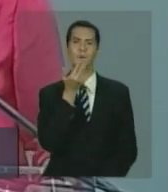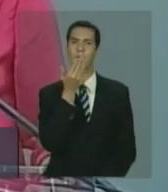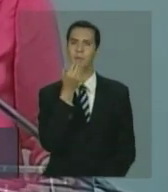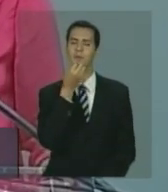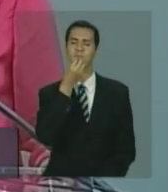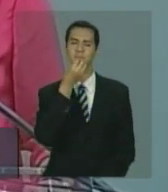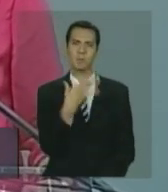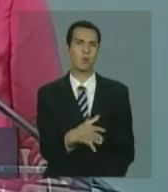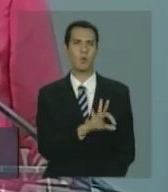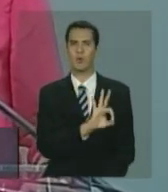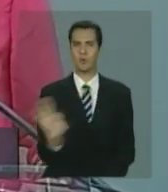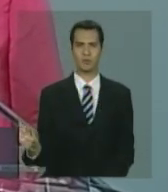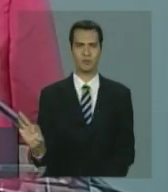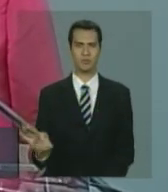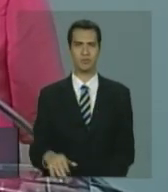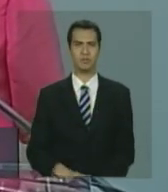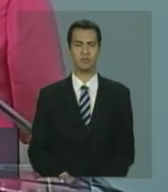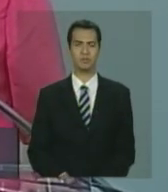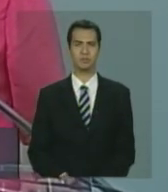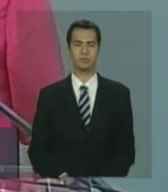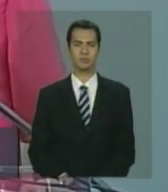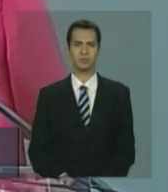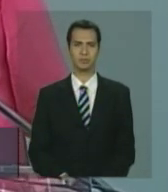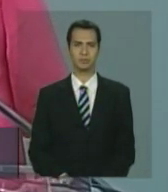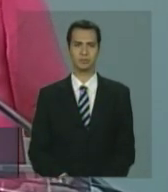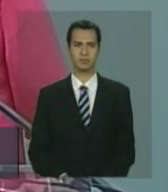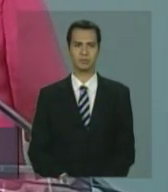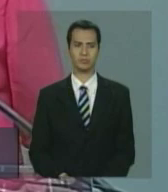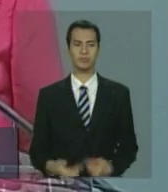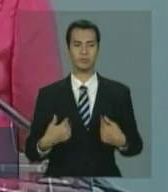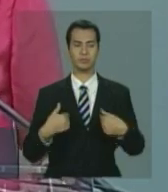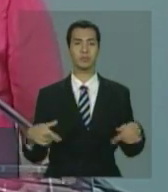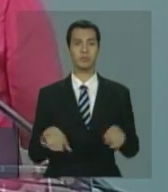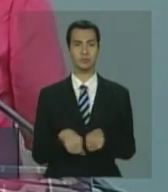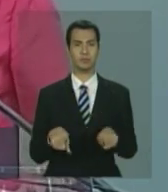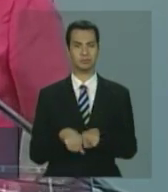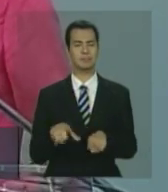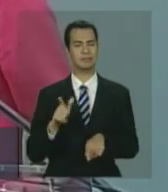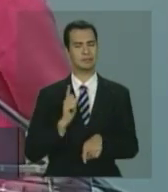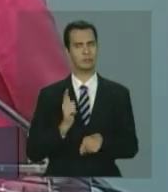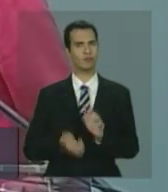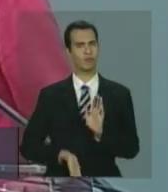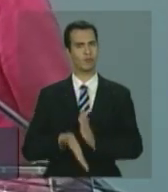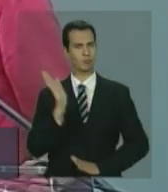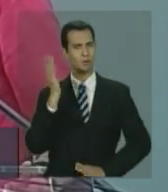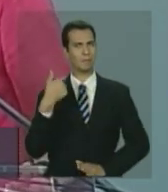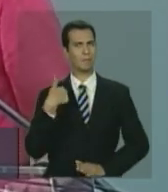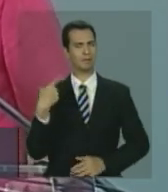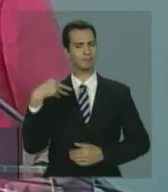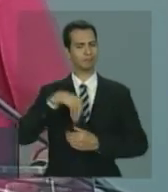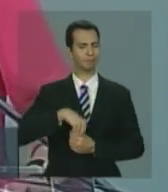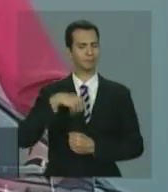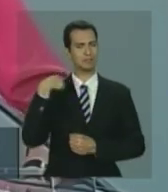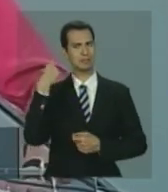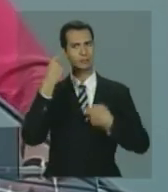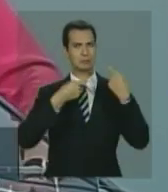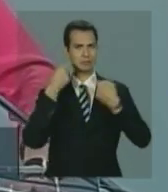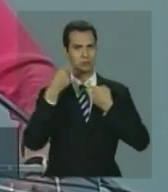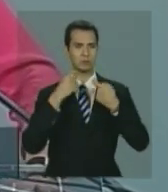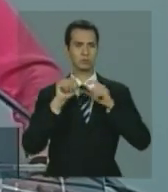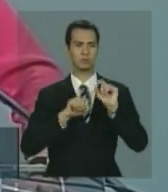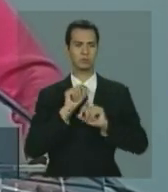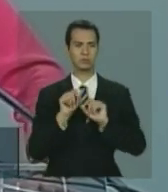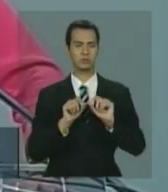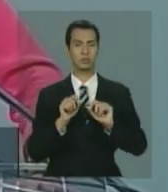também com uma outra coisa me preocupando, entre as muitas que já me preocupam. Eu